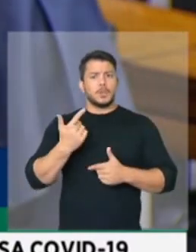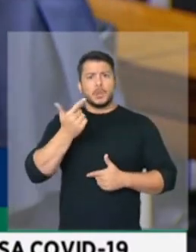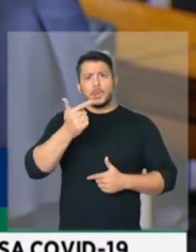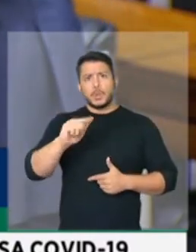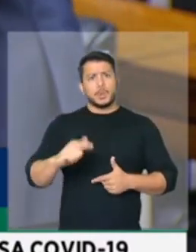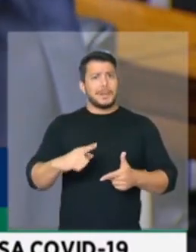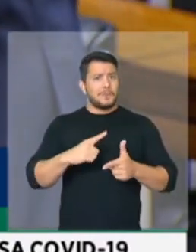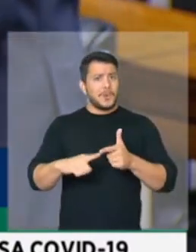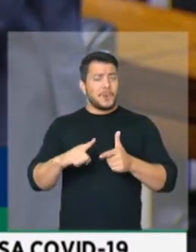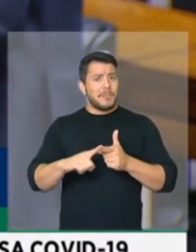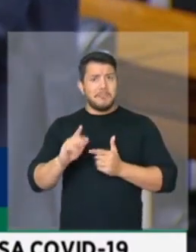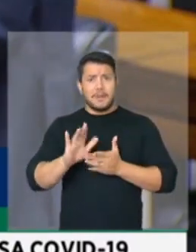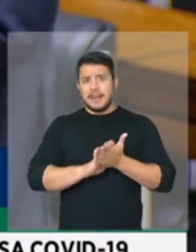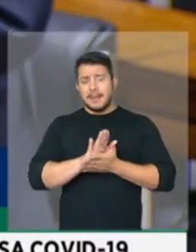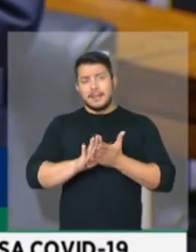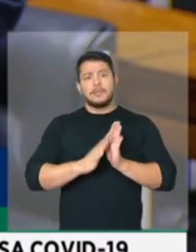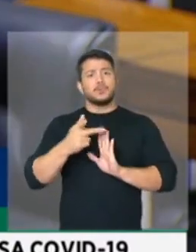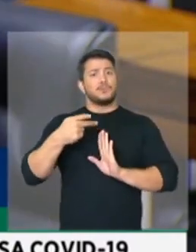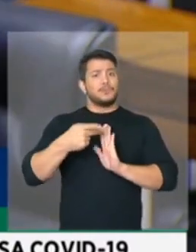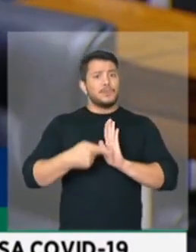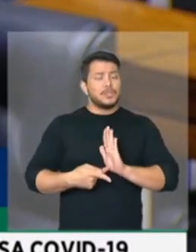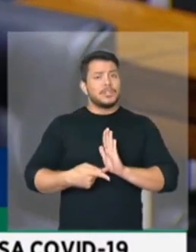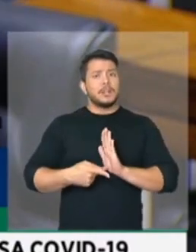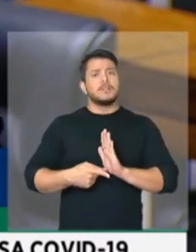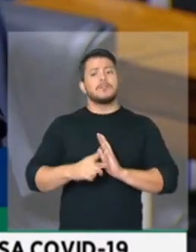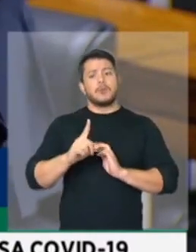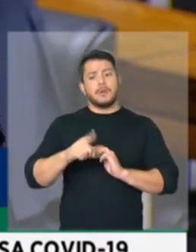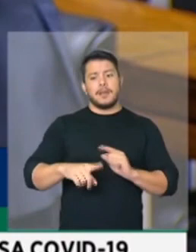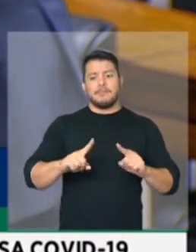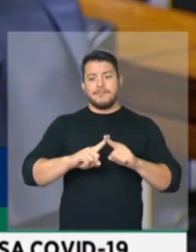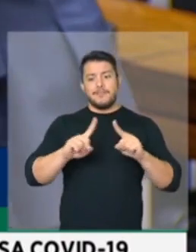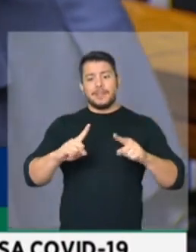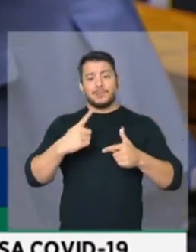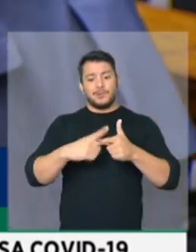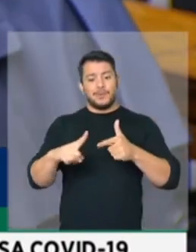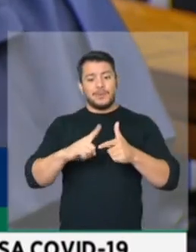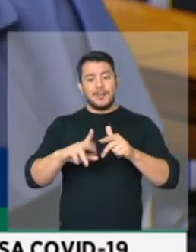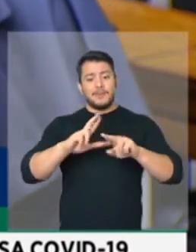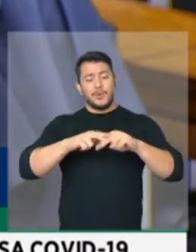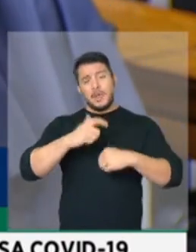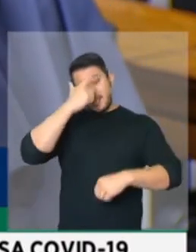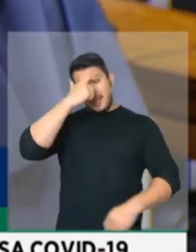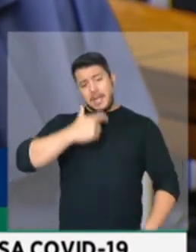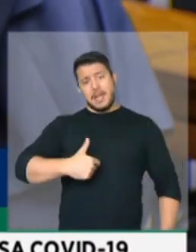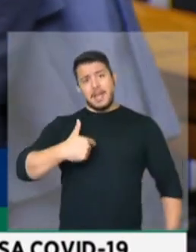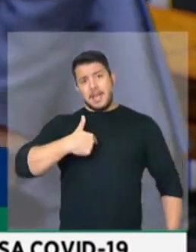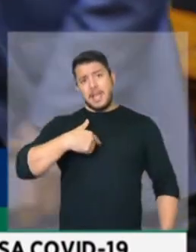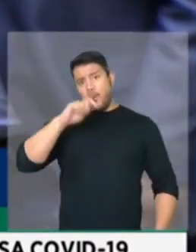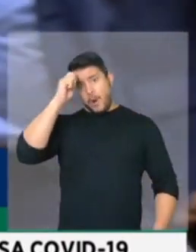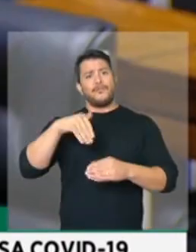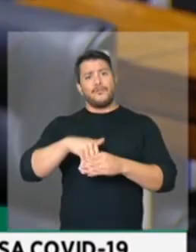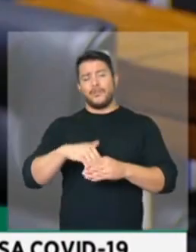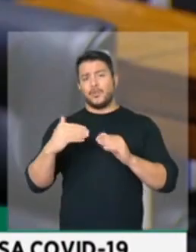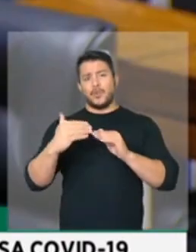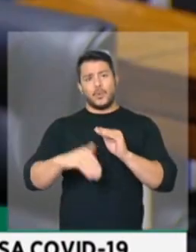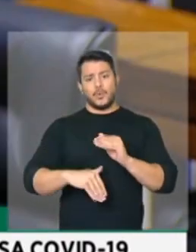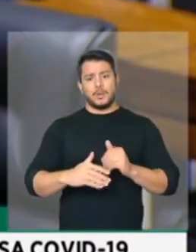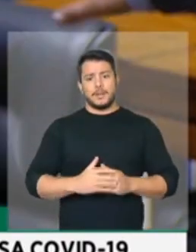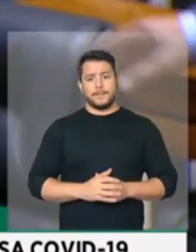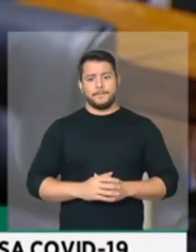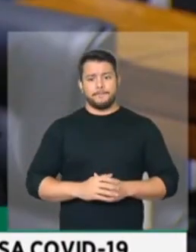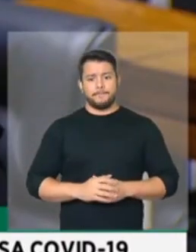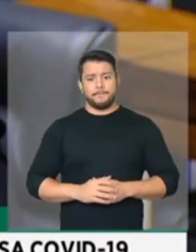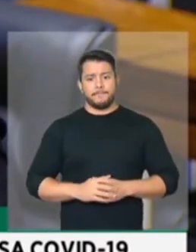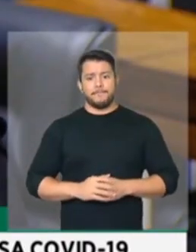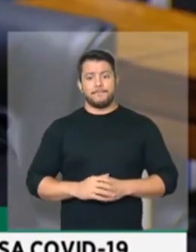projeto. O problema é que sou eu o autor. É esse que é o problema. O PSOL está votando. O